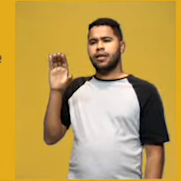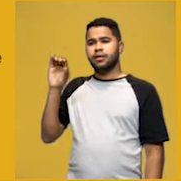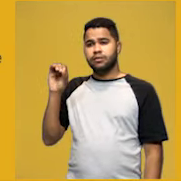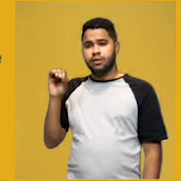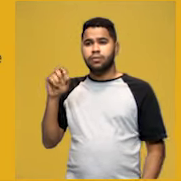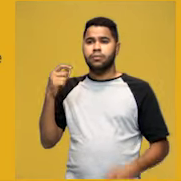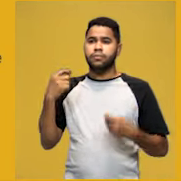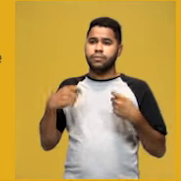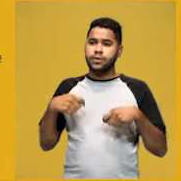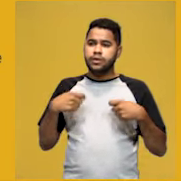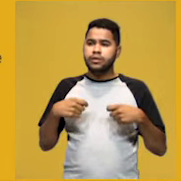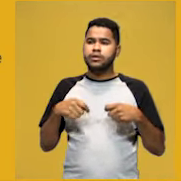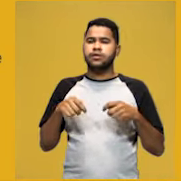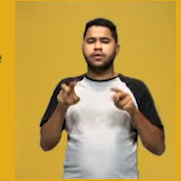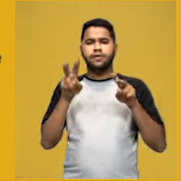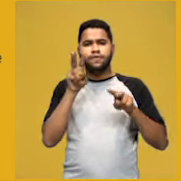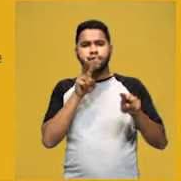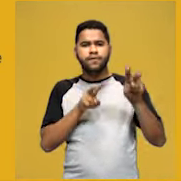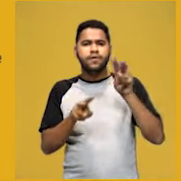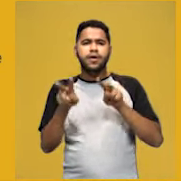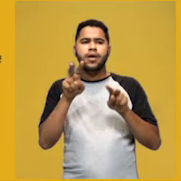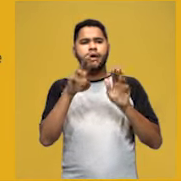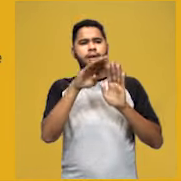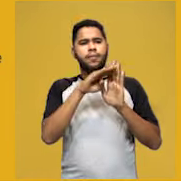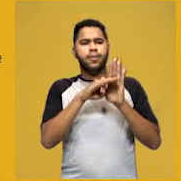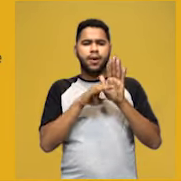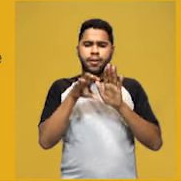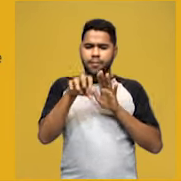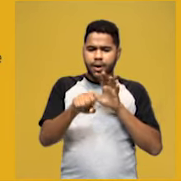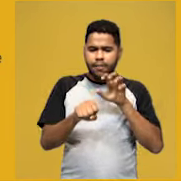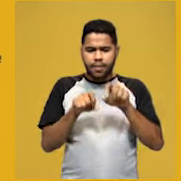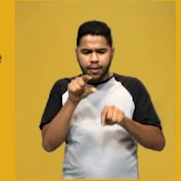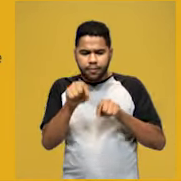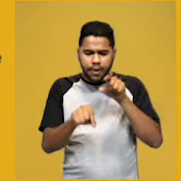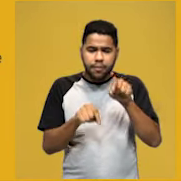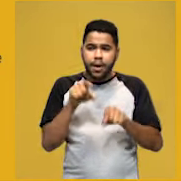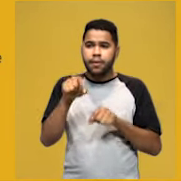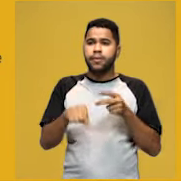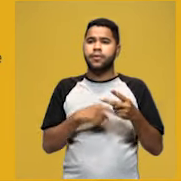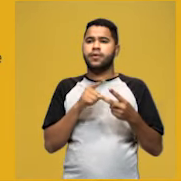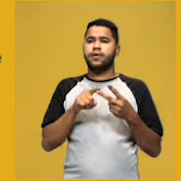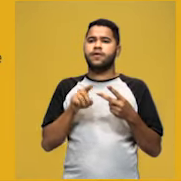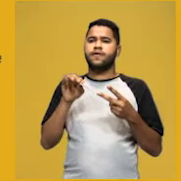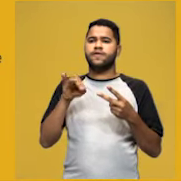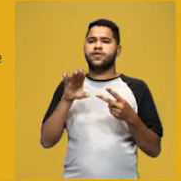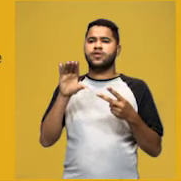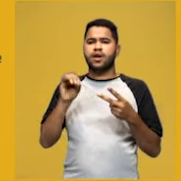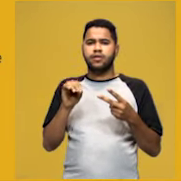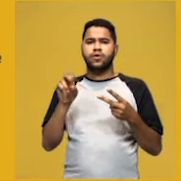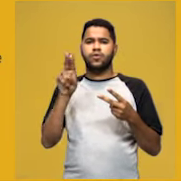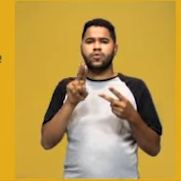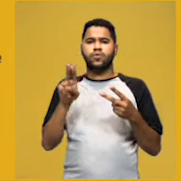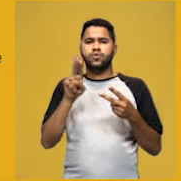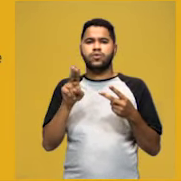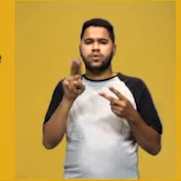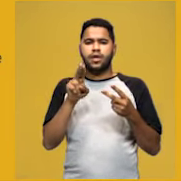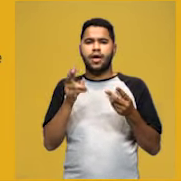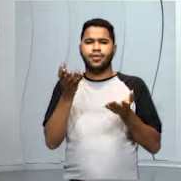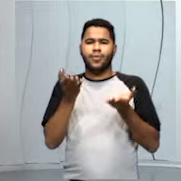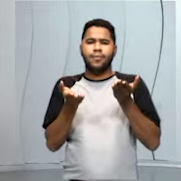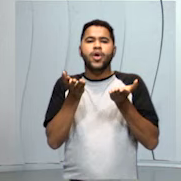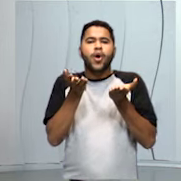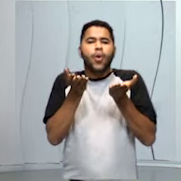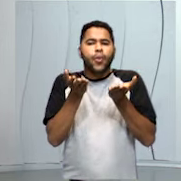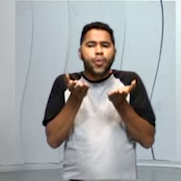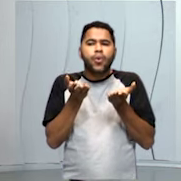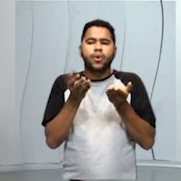você ver os elementos e catar um a um. A ventilação, que vai usar a diferença do peso,